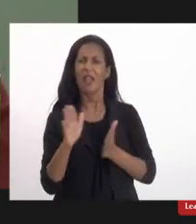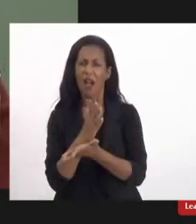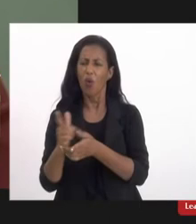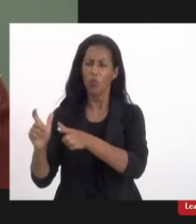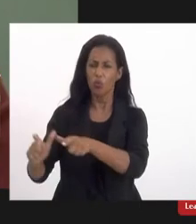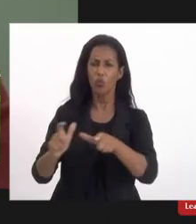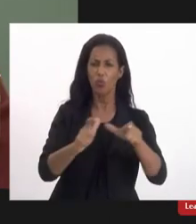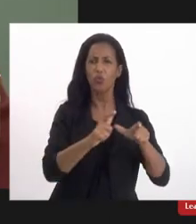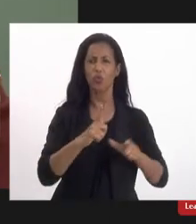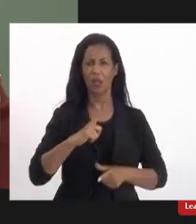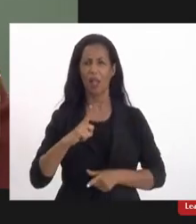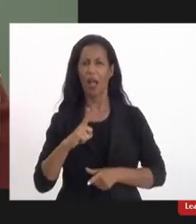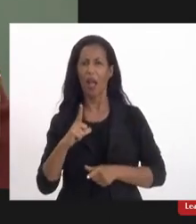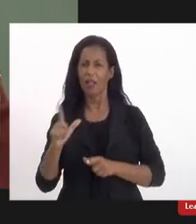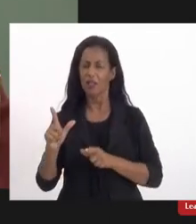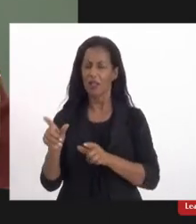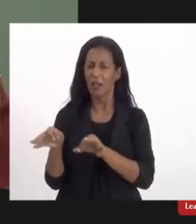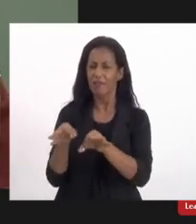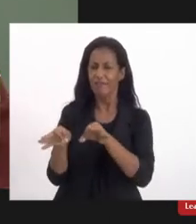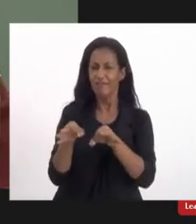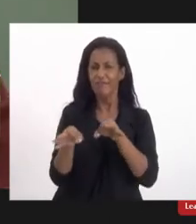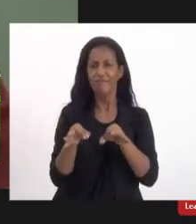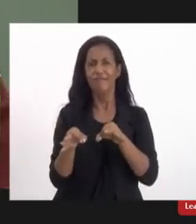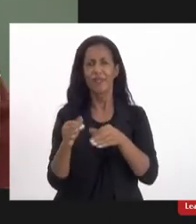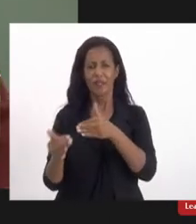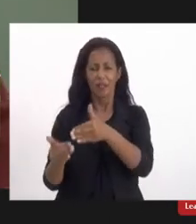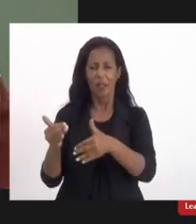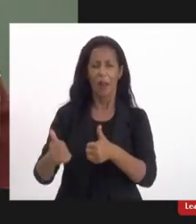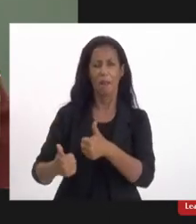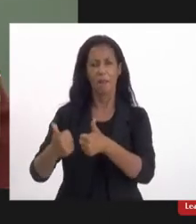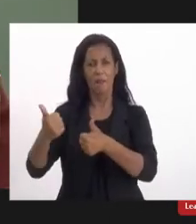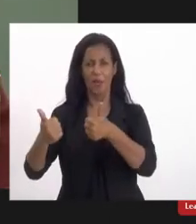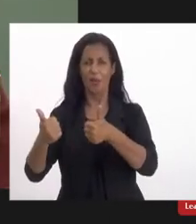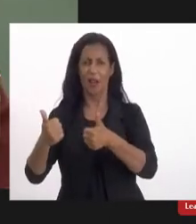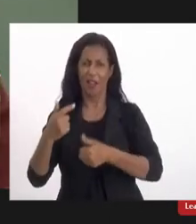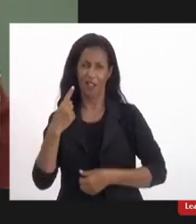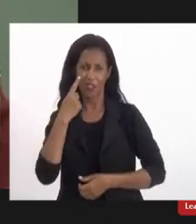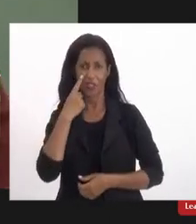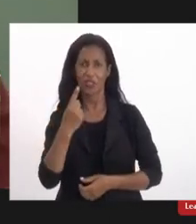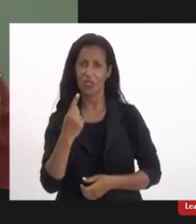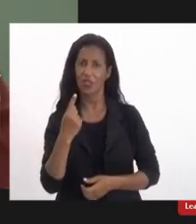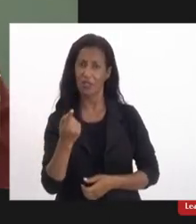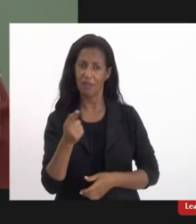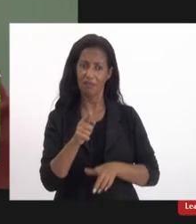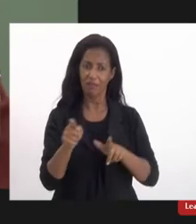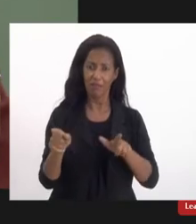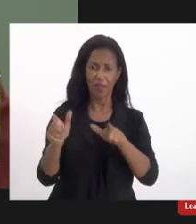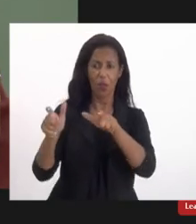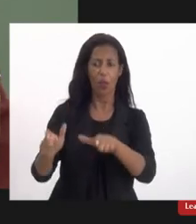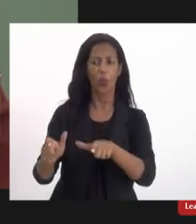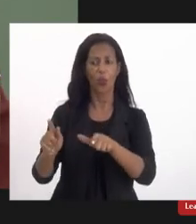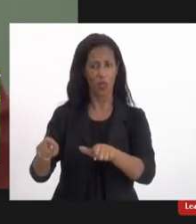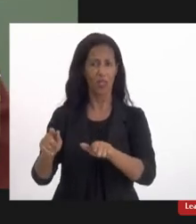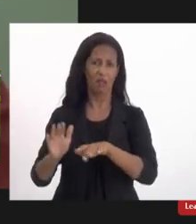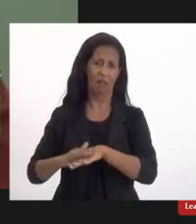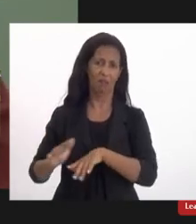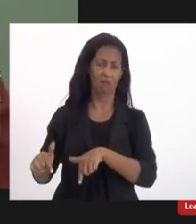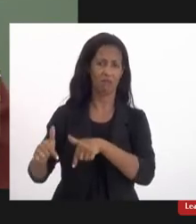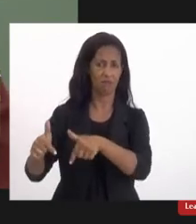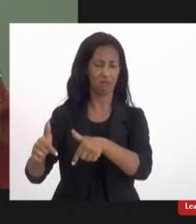estão, assim, tentando funcionar, né? A gente também tem que ressalvar aquilo que se faz.